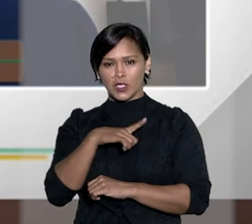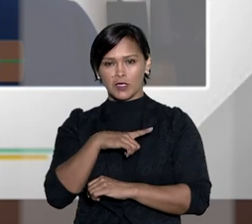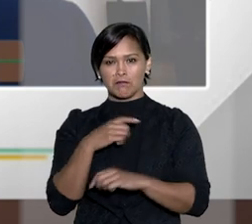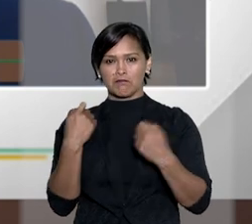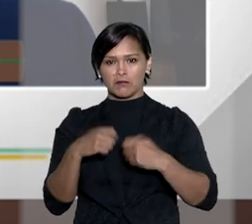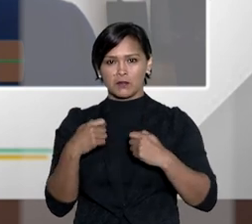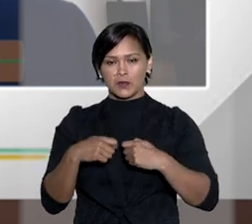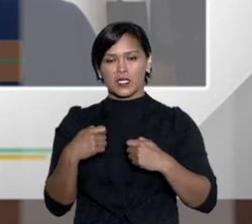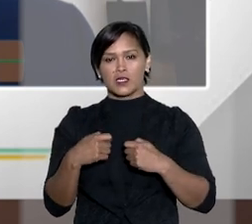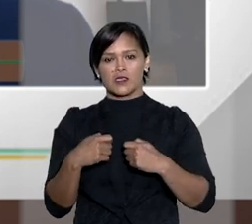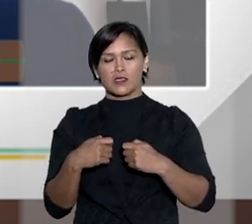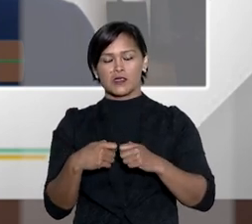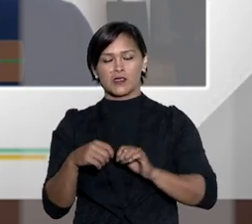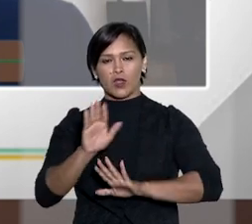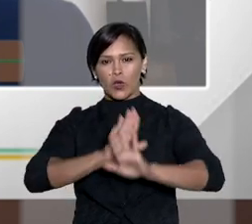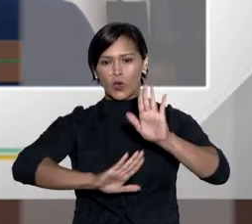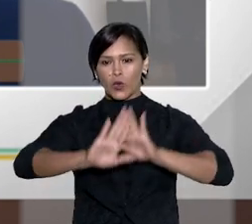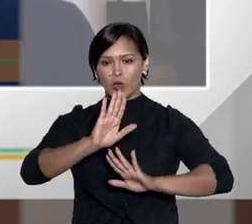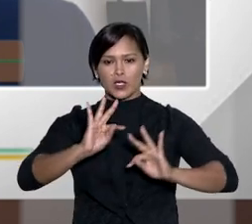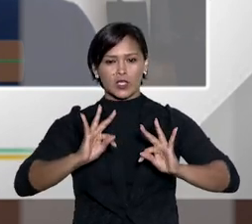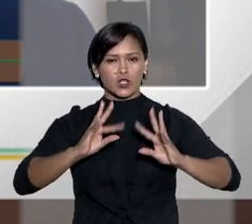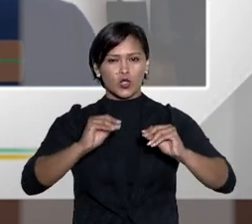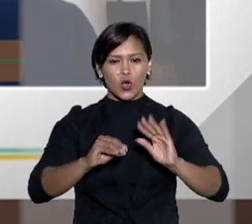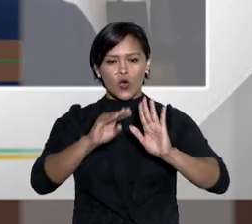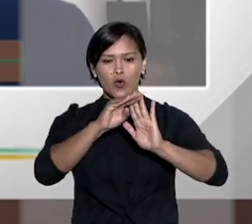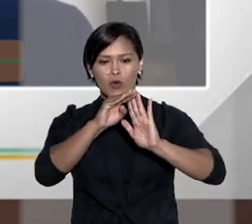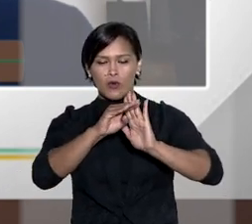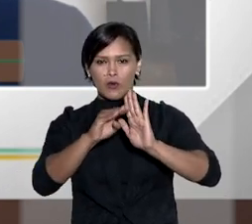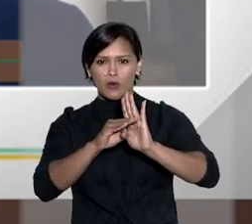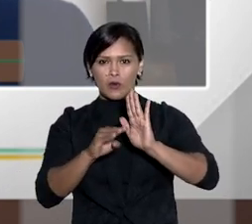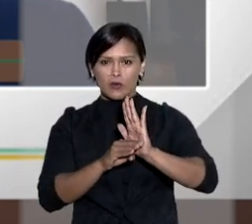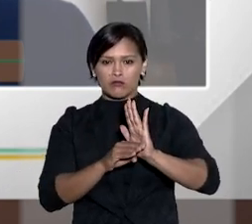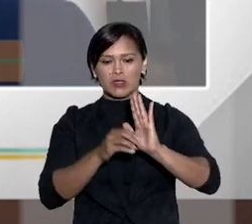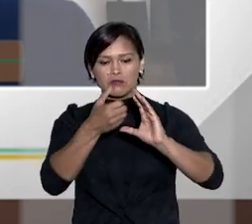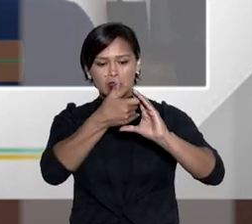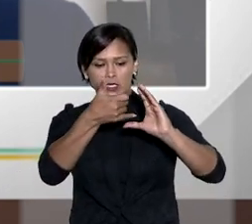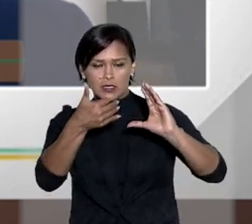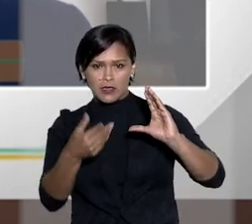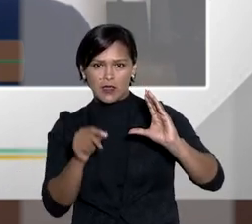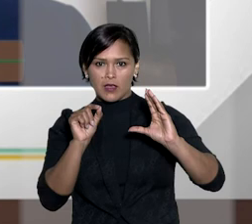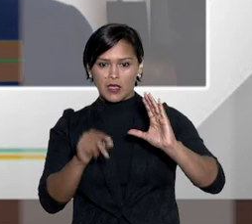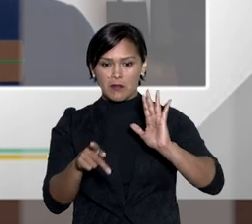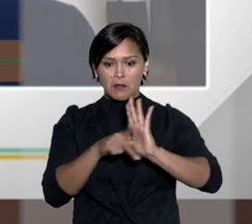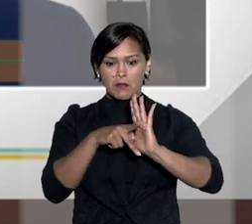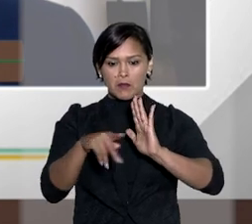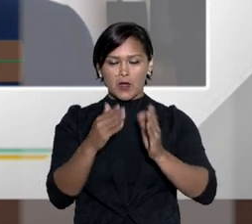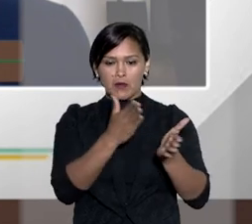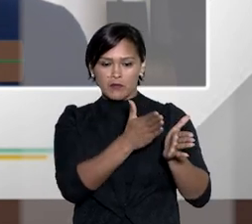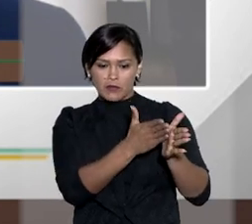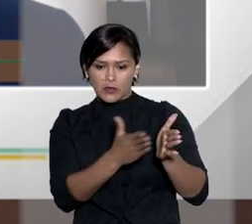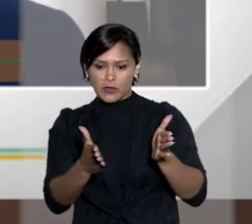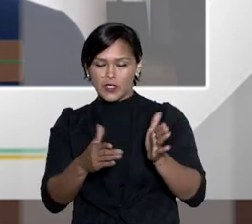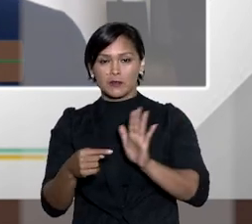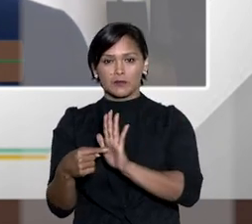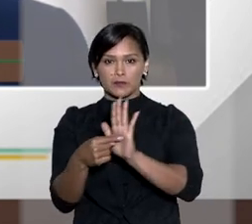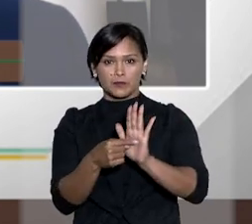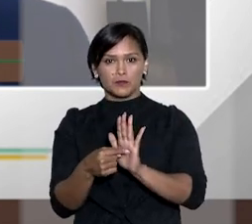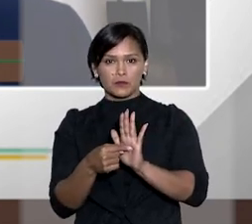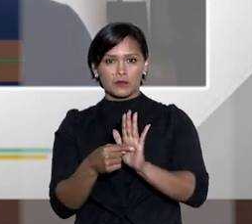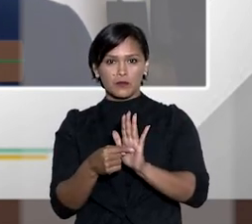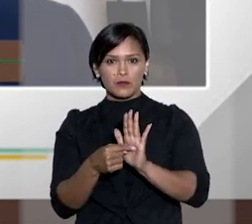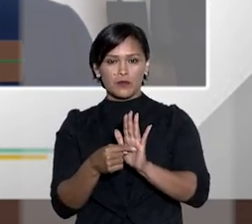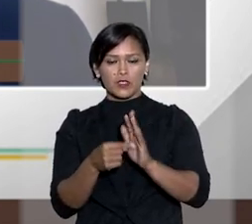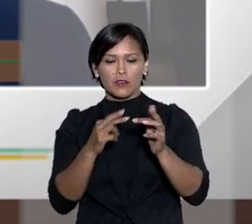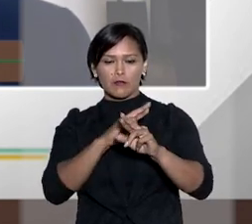com relação a lei 9099 a gente deve preservar as características